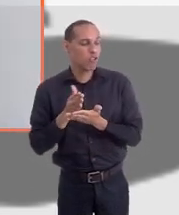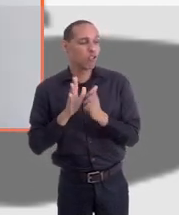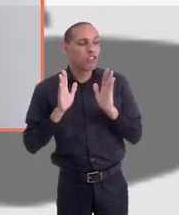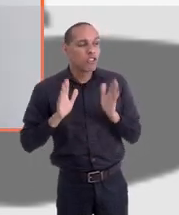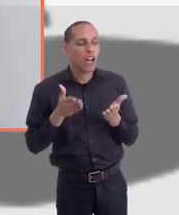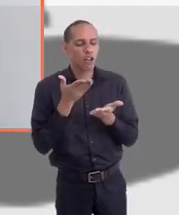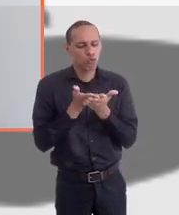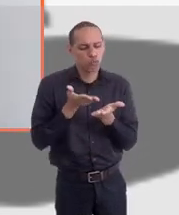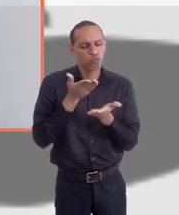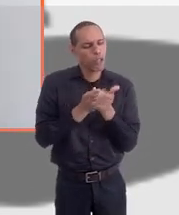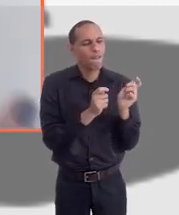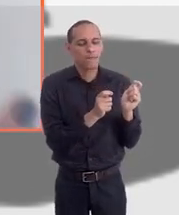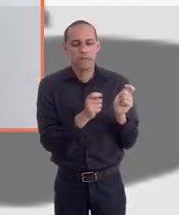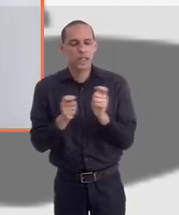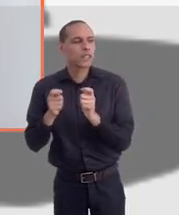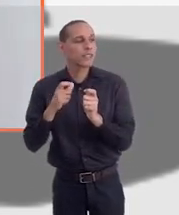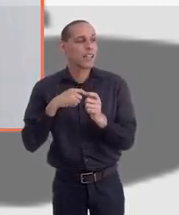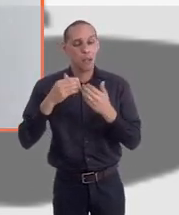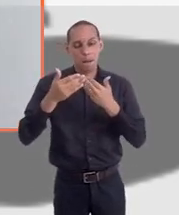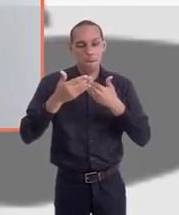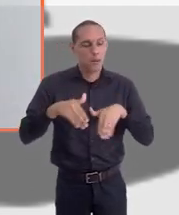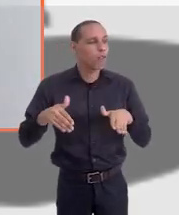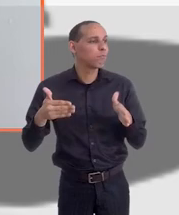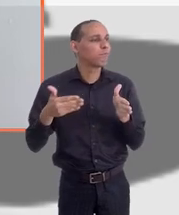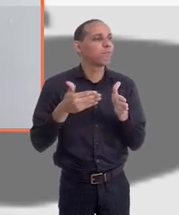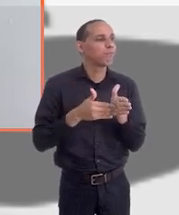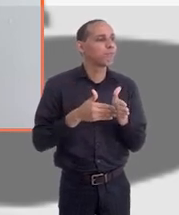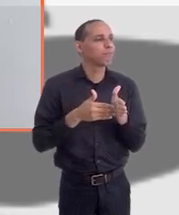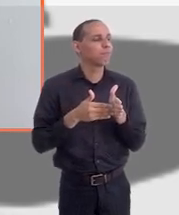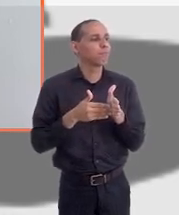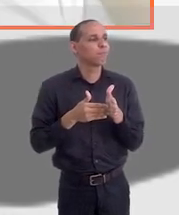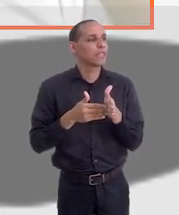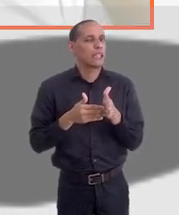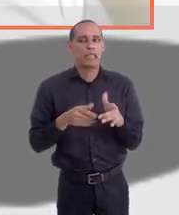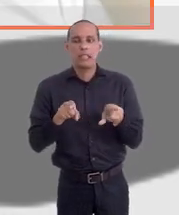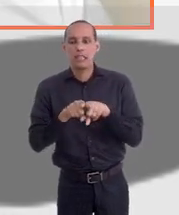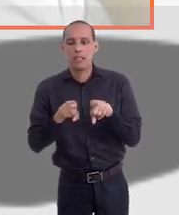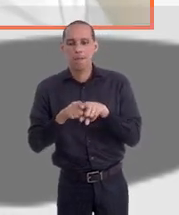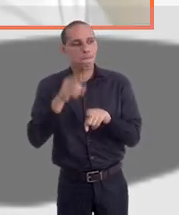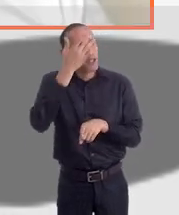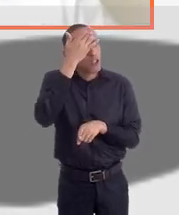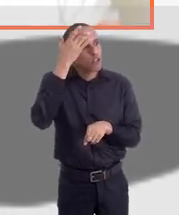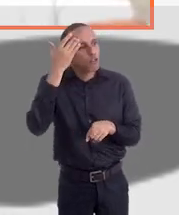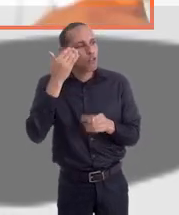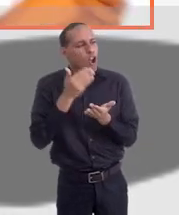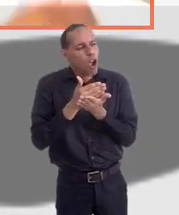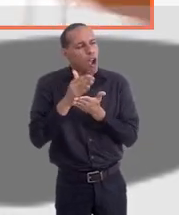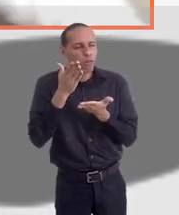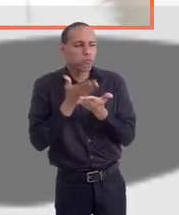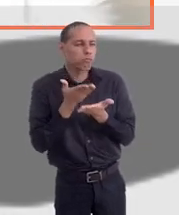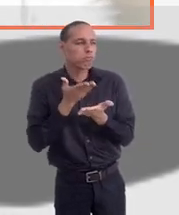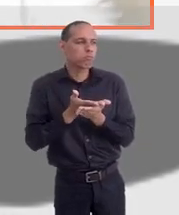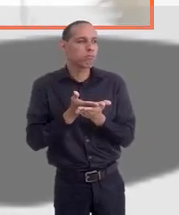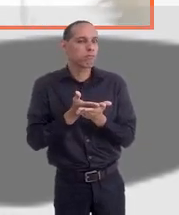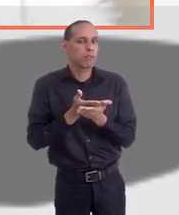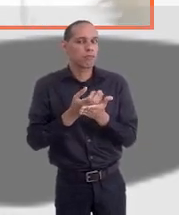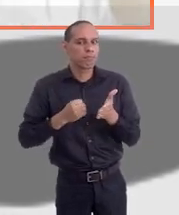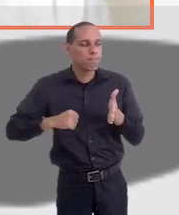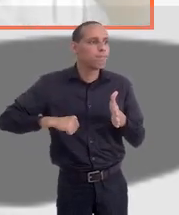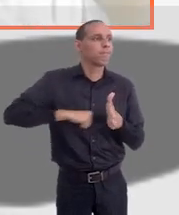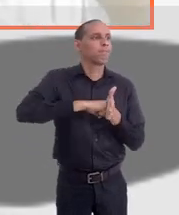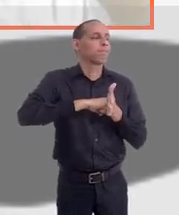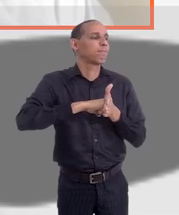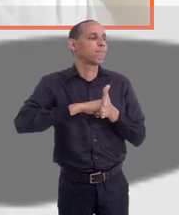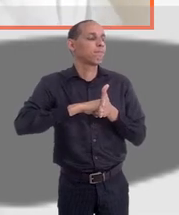ritmo de estudo, se deparou com provas adiadas e suspensas, quem estava iniciando os estudos, enfim, foi um